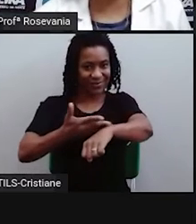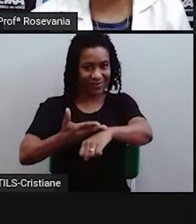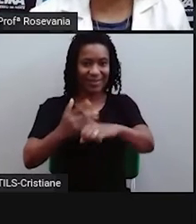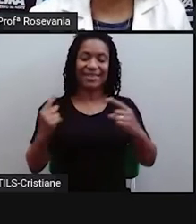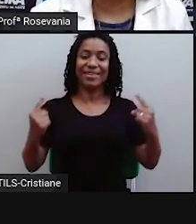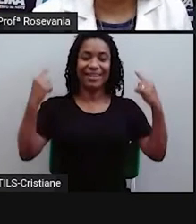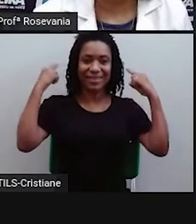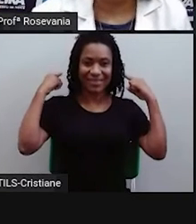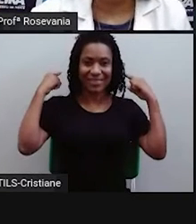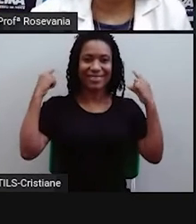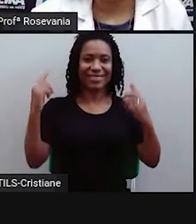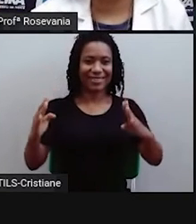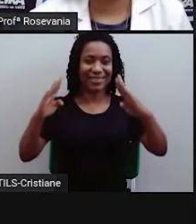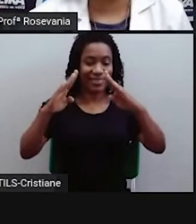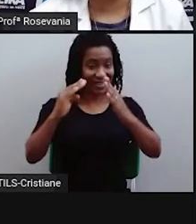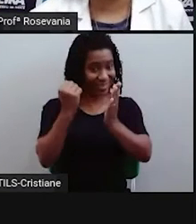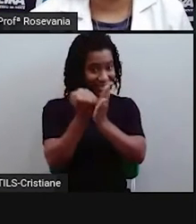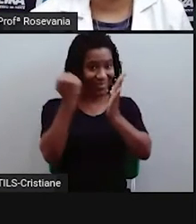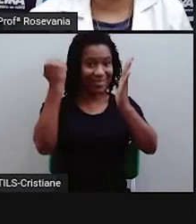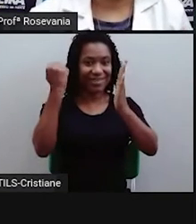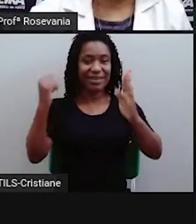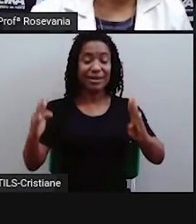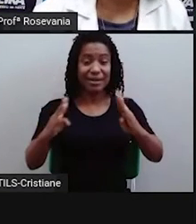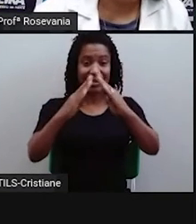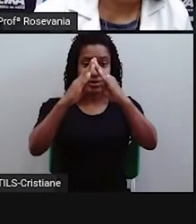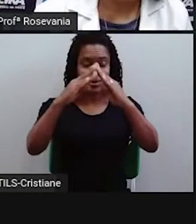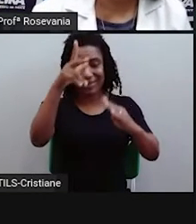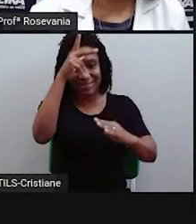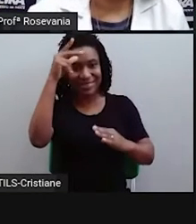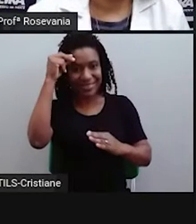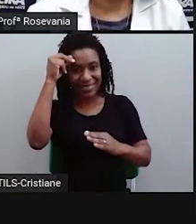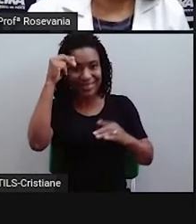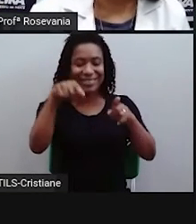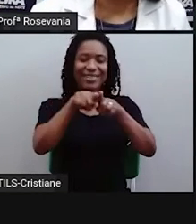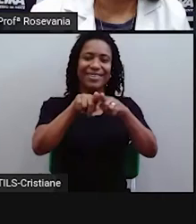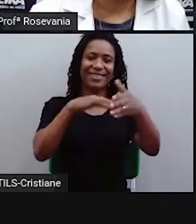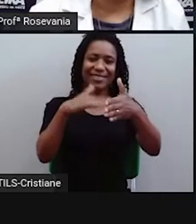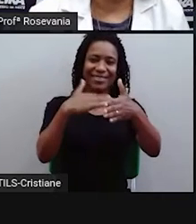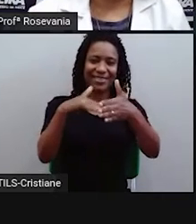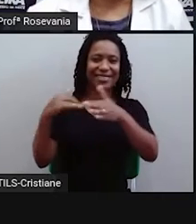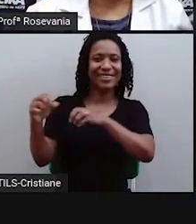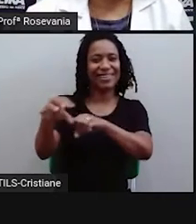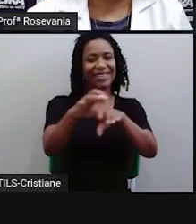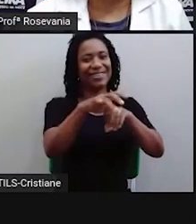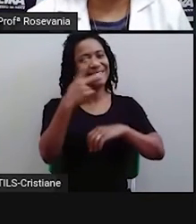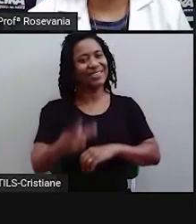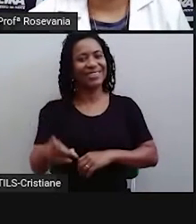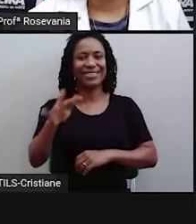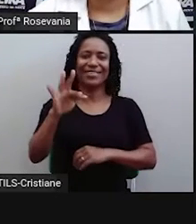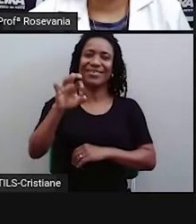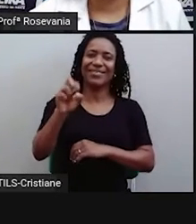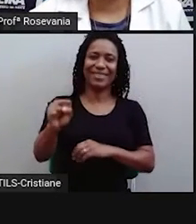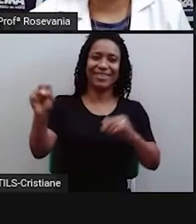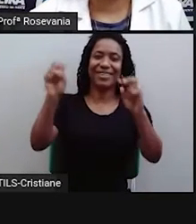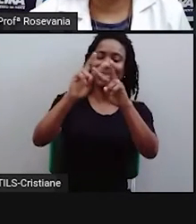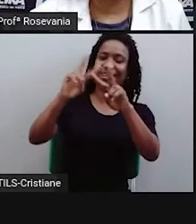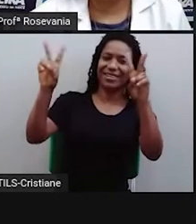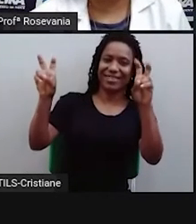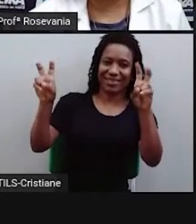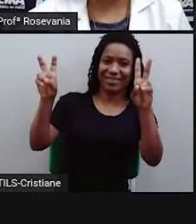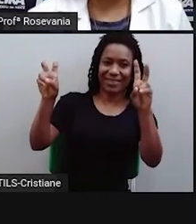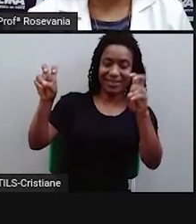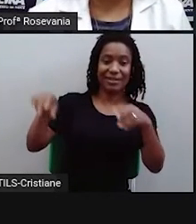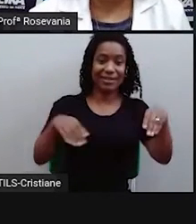a logomarca da Prefeitura Municipal de Perú de Santana, da Secretaria de Educação e a frase é Caminhos da